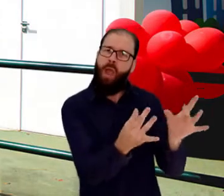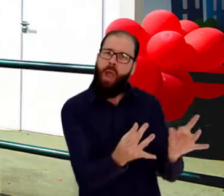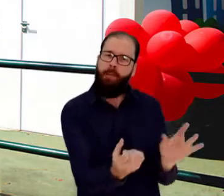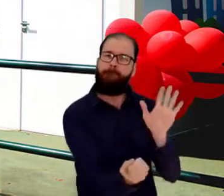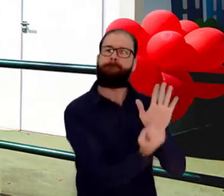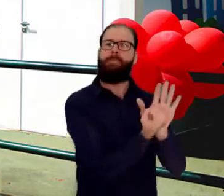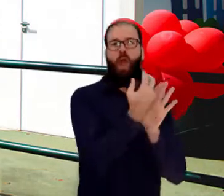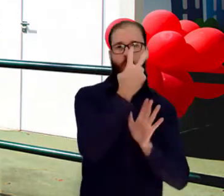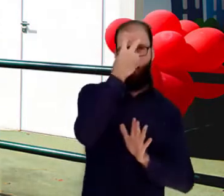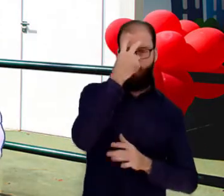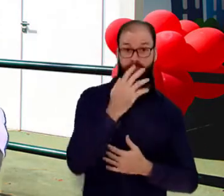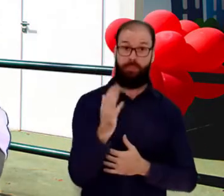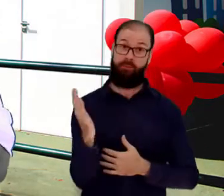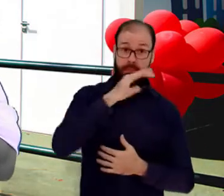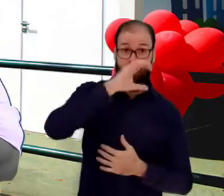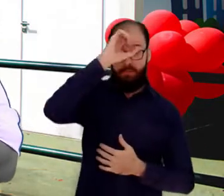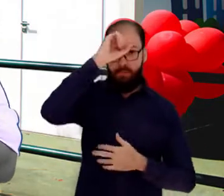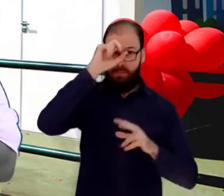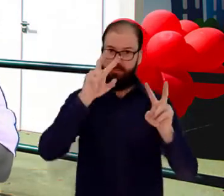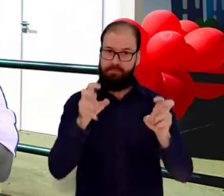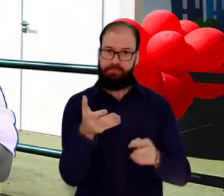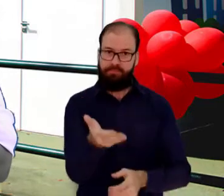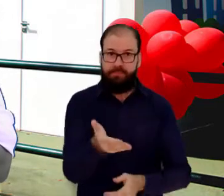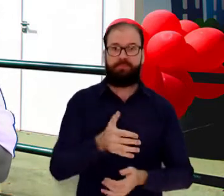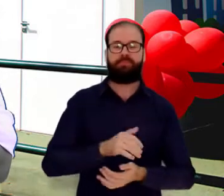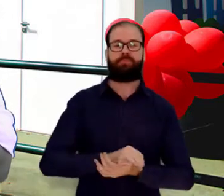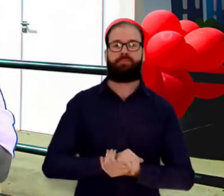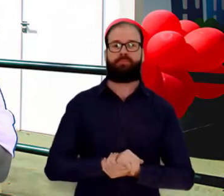nossa cultura. Vamos aprender mais sobre isso?